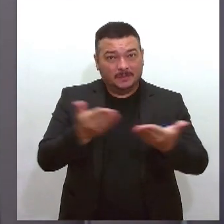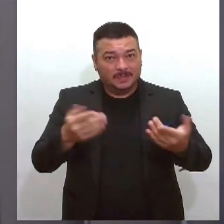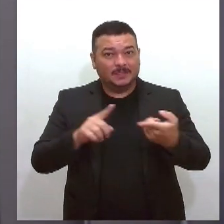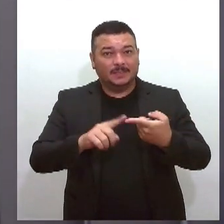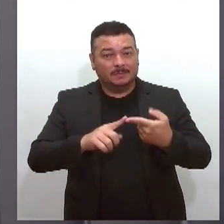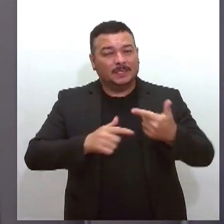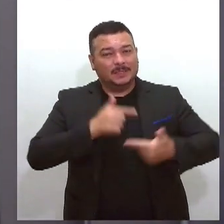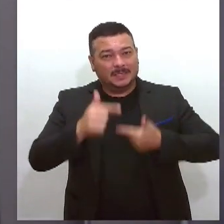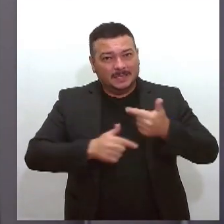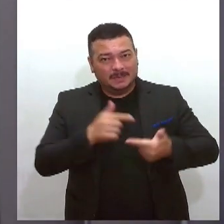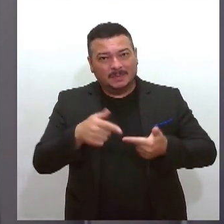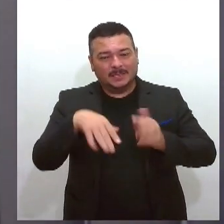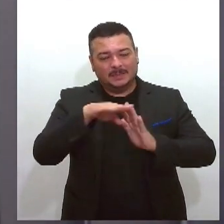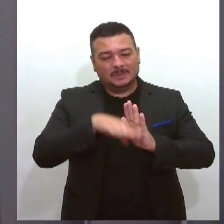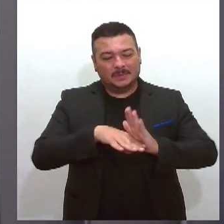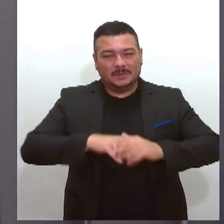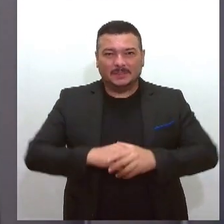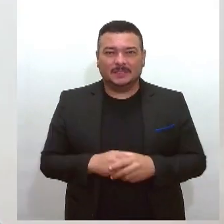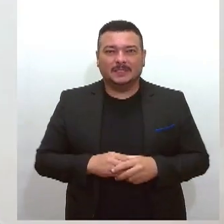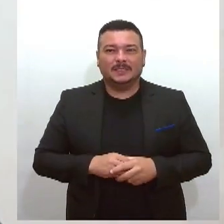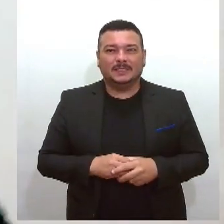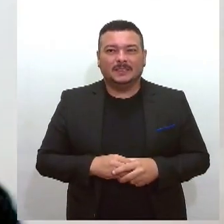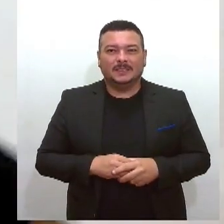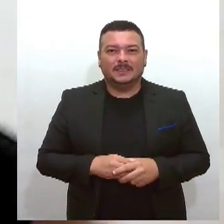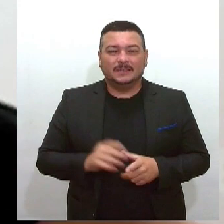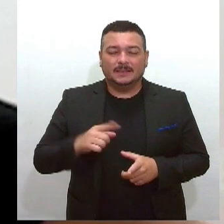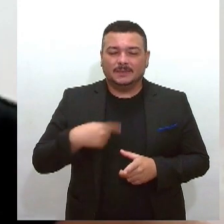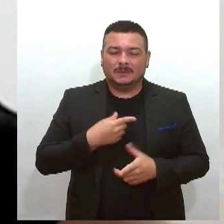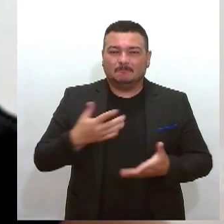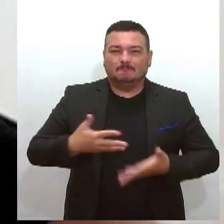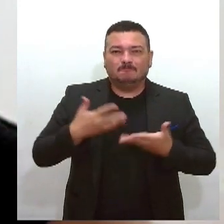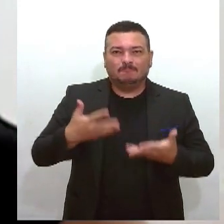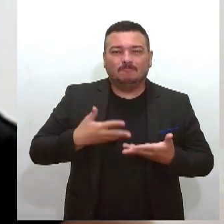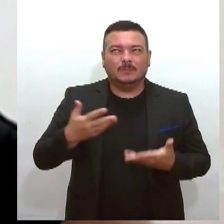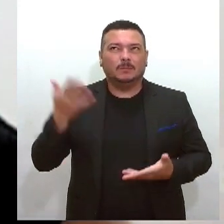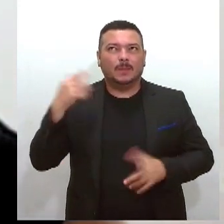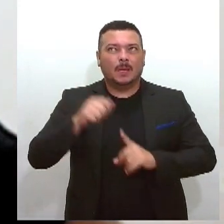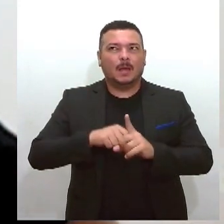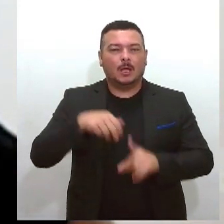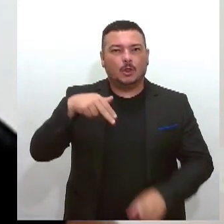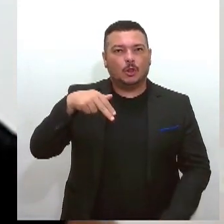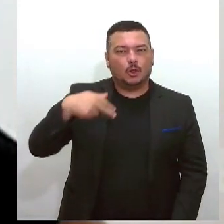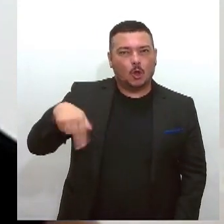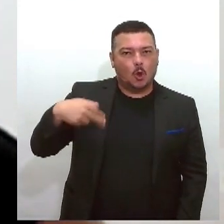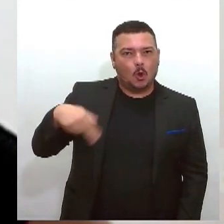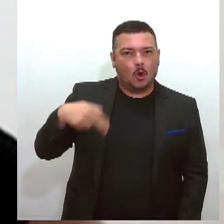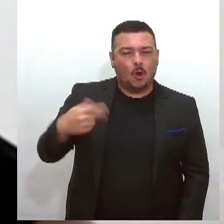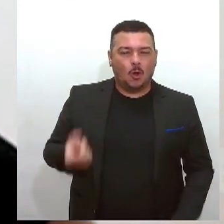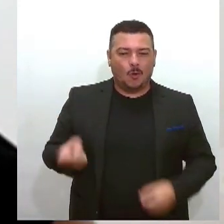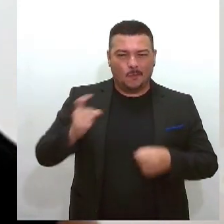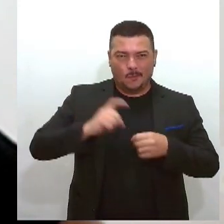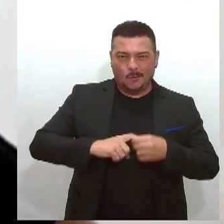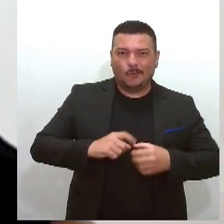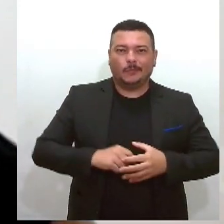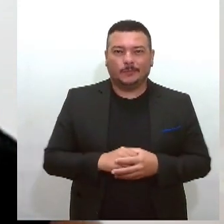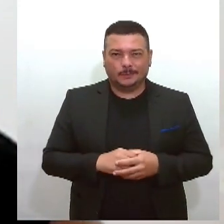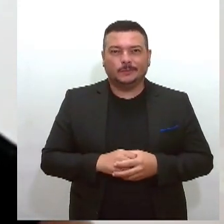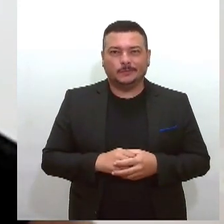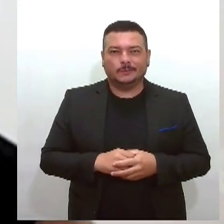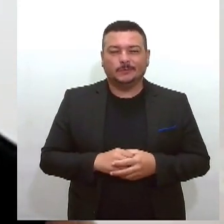programa. A gente está, desde novembro, né? Fazendo essa retomada, passamos pelo procedimento